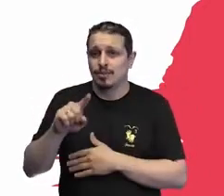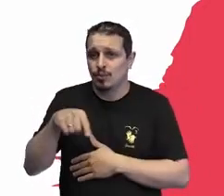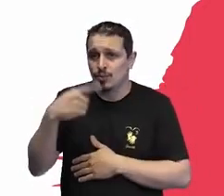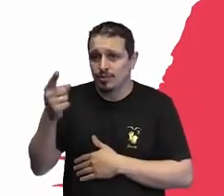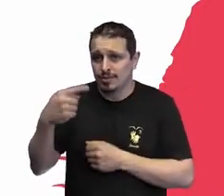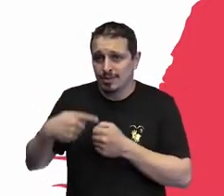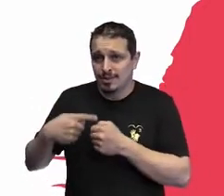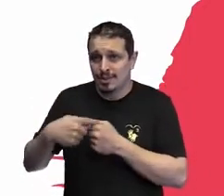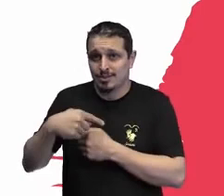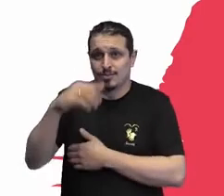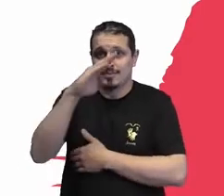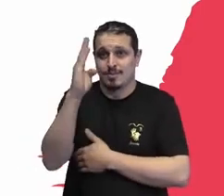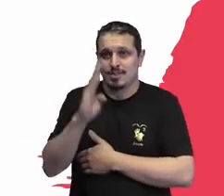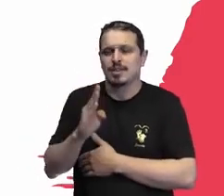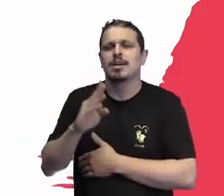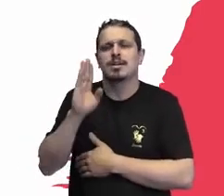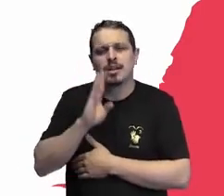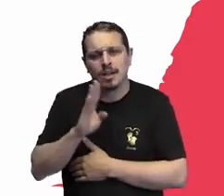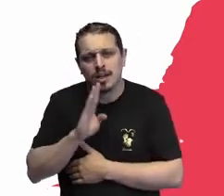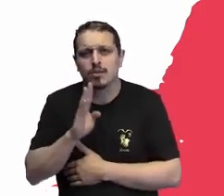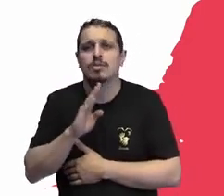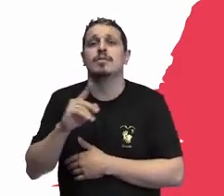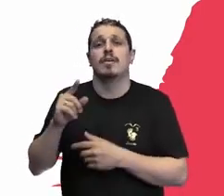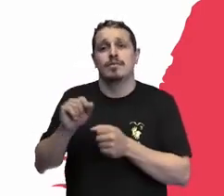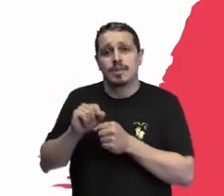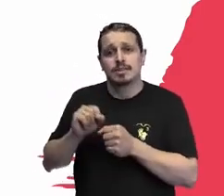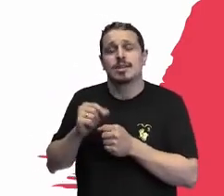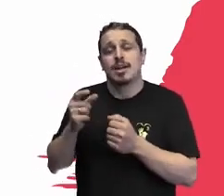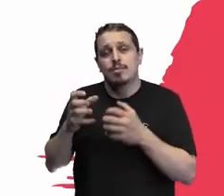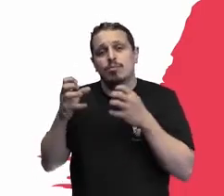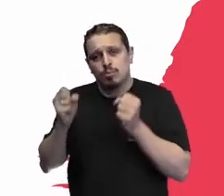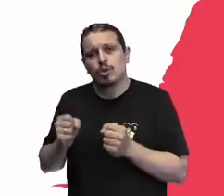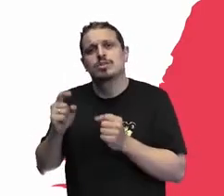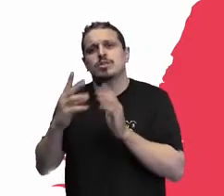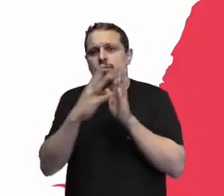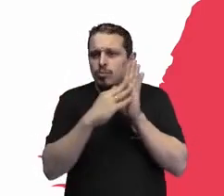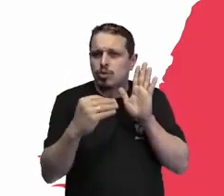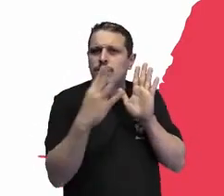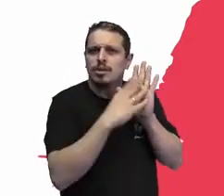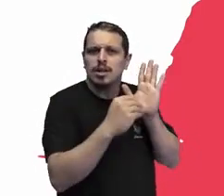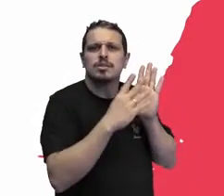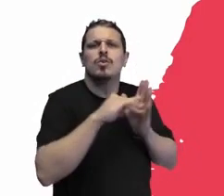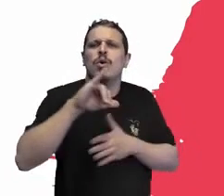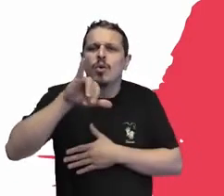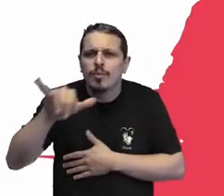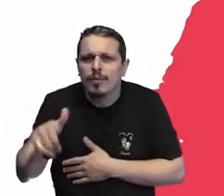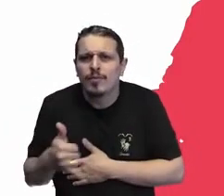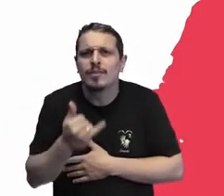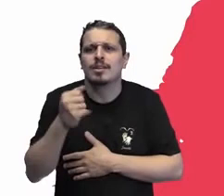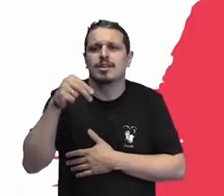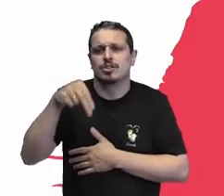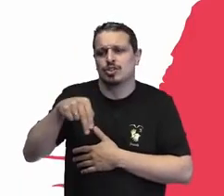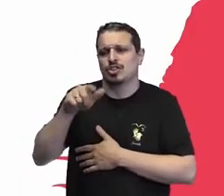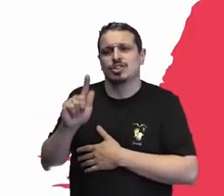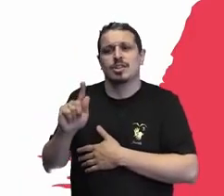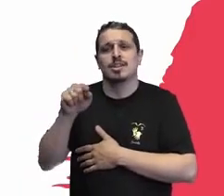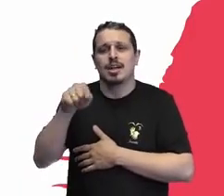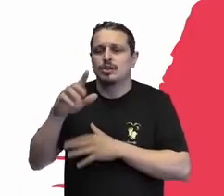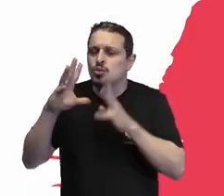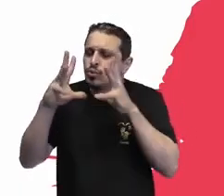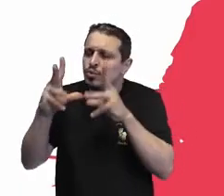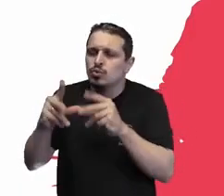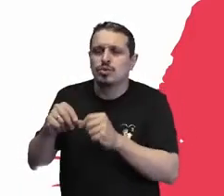projeto, legal desse projeto, é que ele é replicável. Não significa que o JNG tem que estar presencialmente em todas as cidades, ao